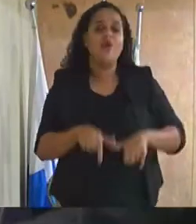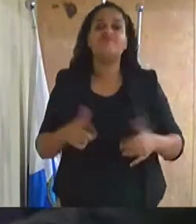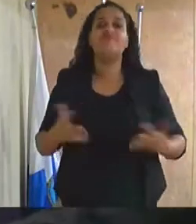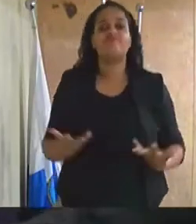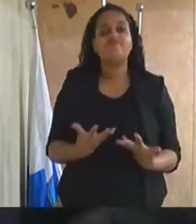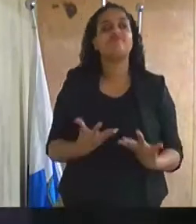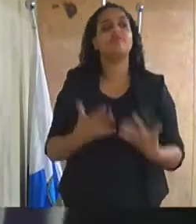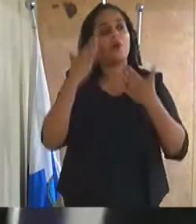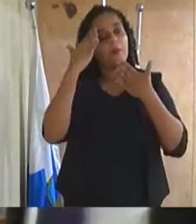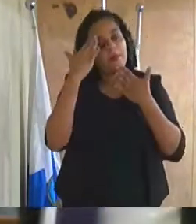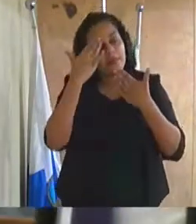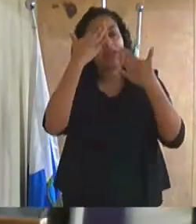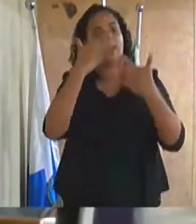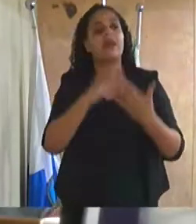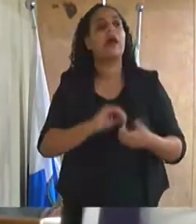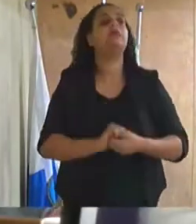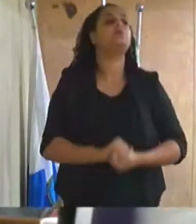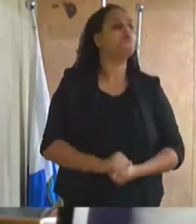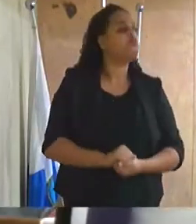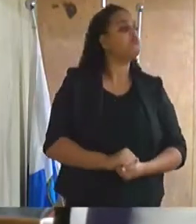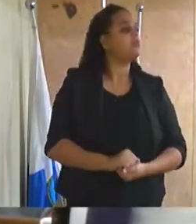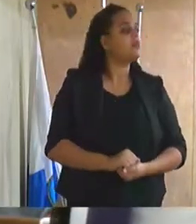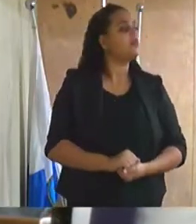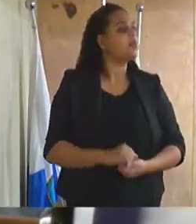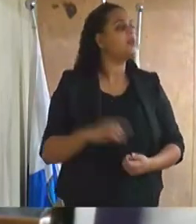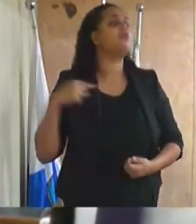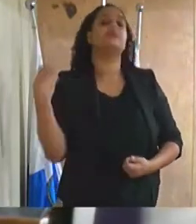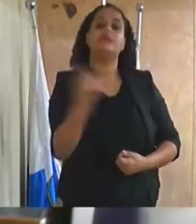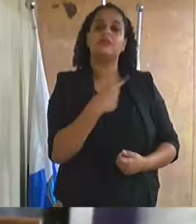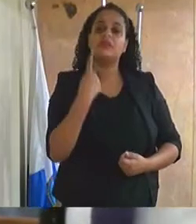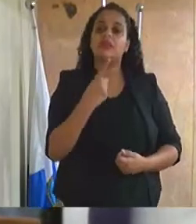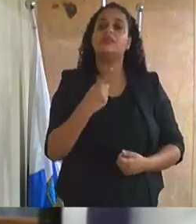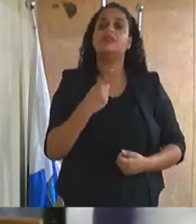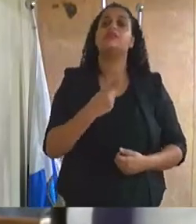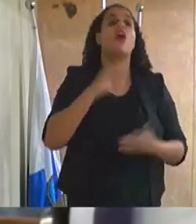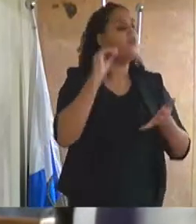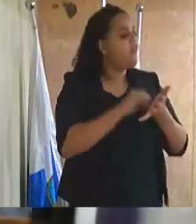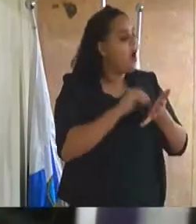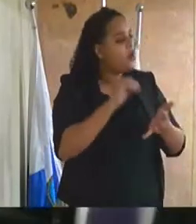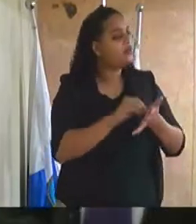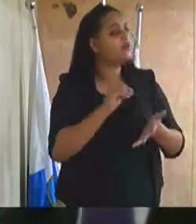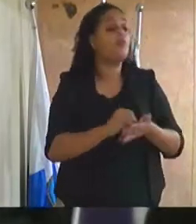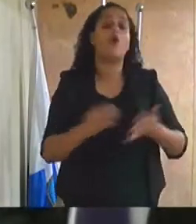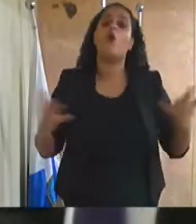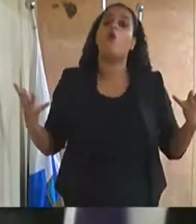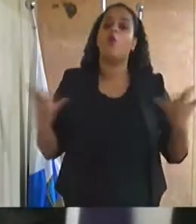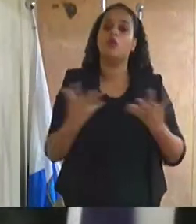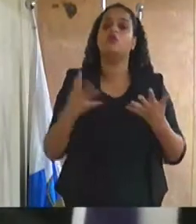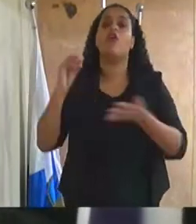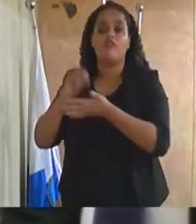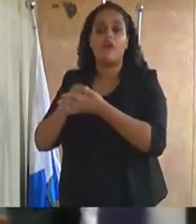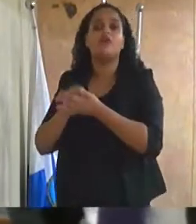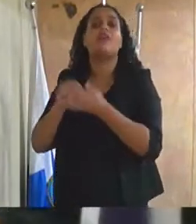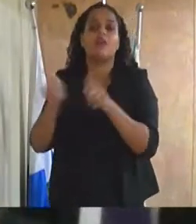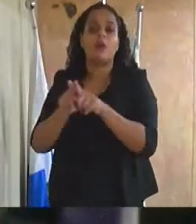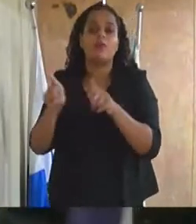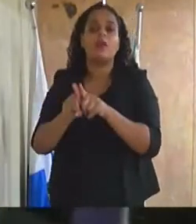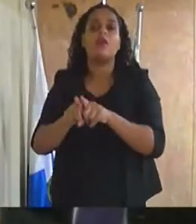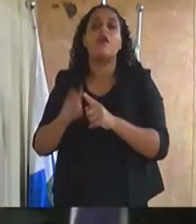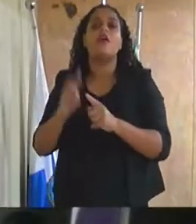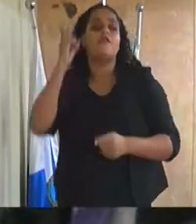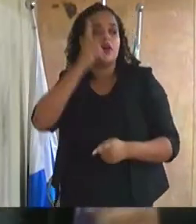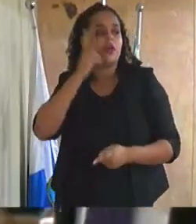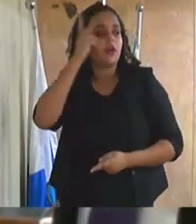Obrigado. Um grande legislador e essa casa sentia também falta de vossa excelência, como hoje sente falta também do vereador Nivan.